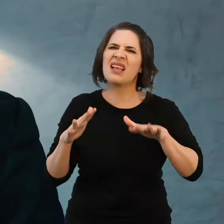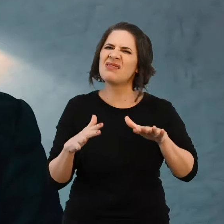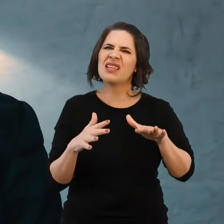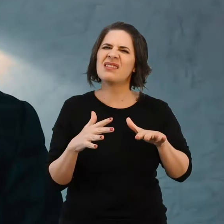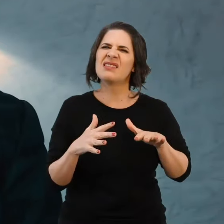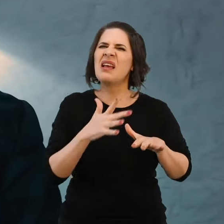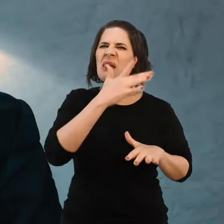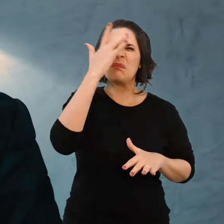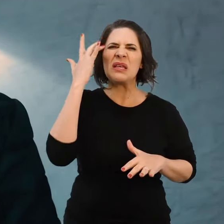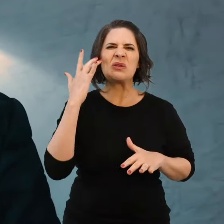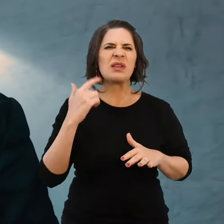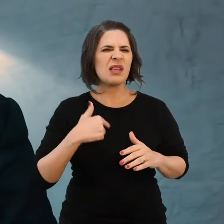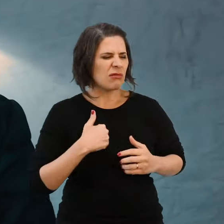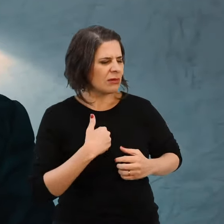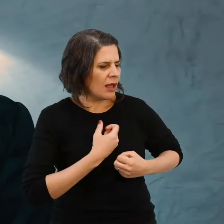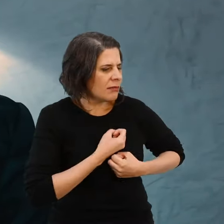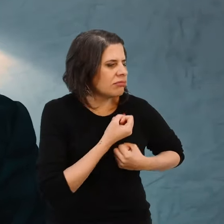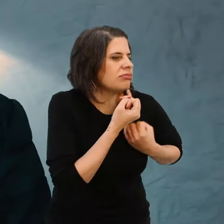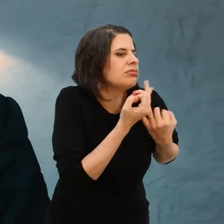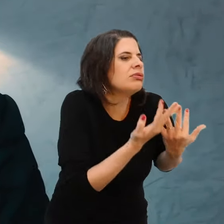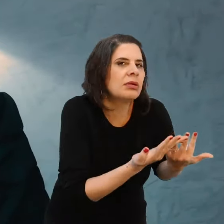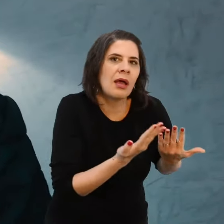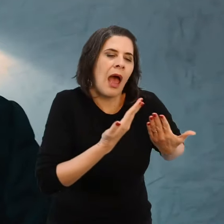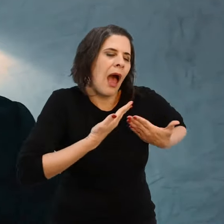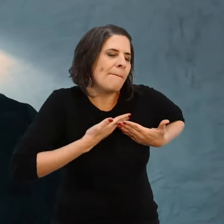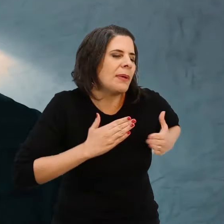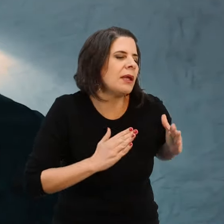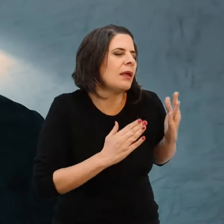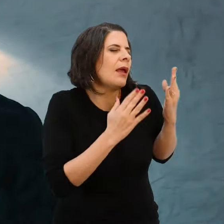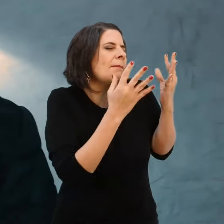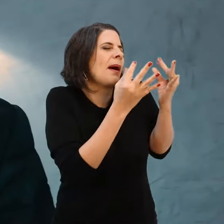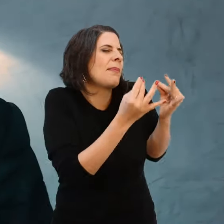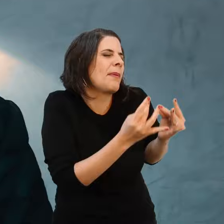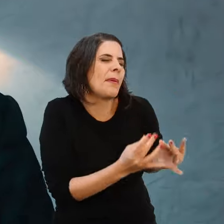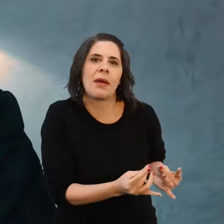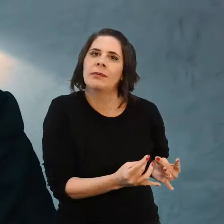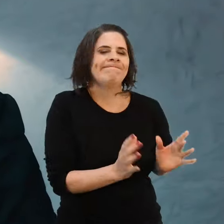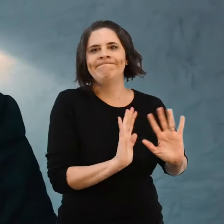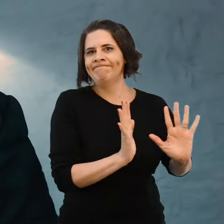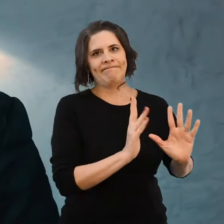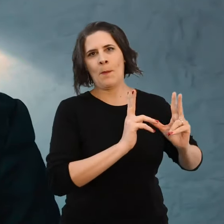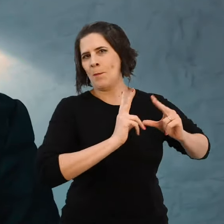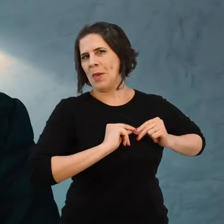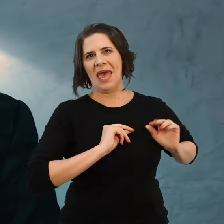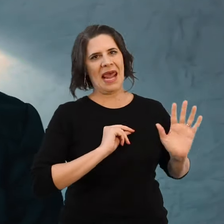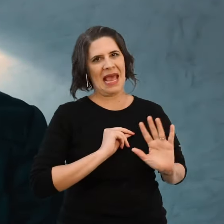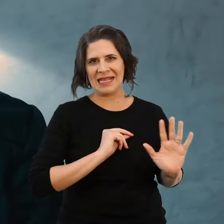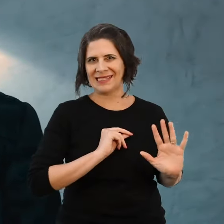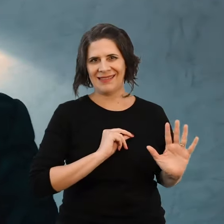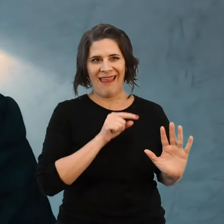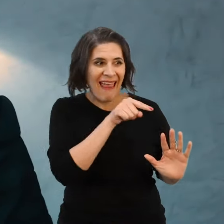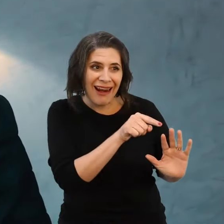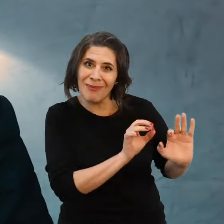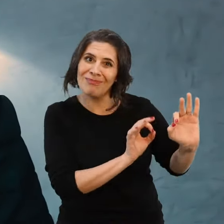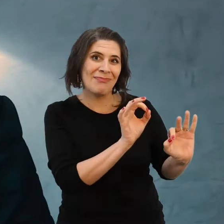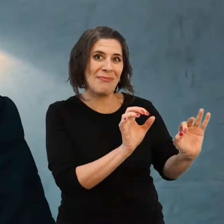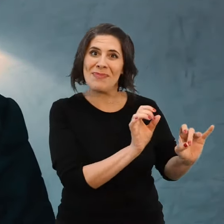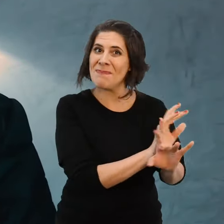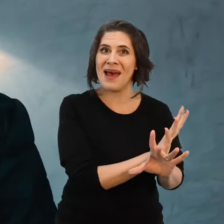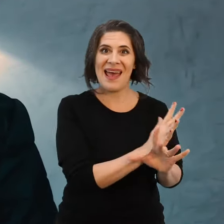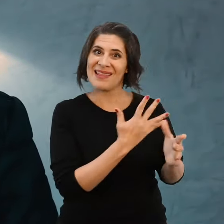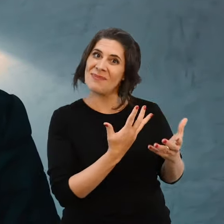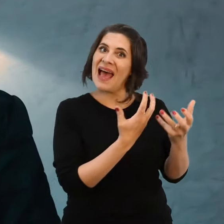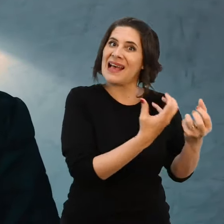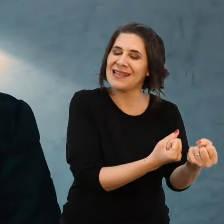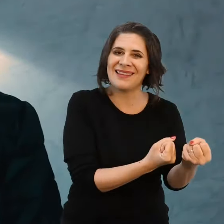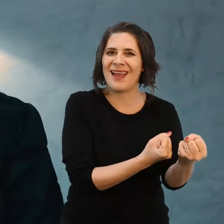algumas pessoas não merecem a nossa intimidade, não merecem que a gente abra questões do nosso coração porque elas não estão preparadas